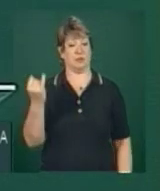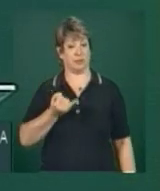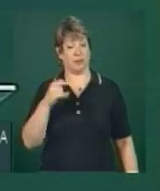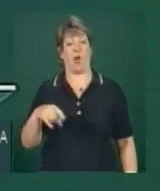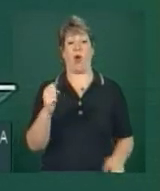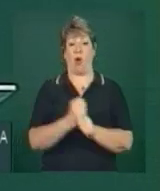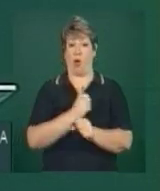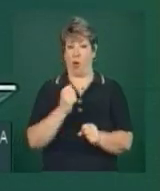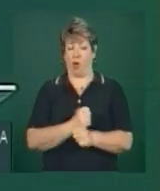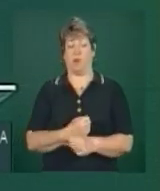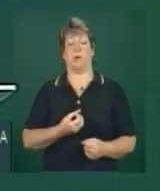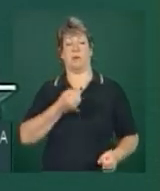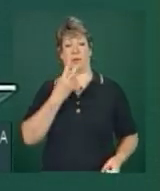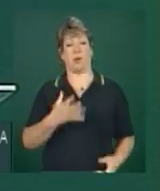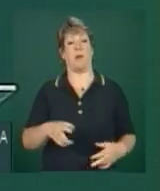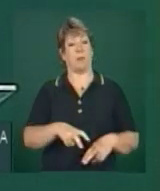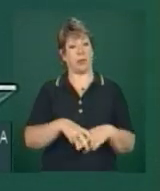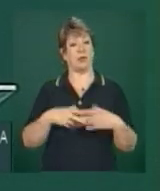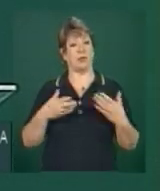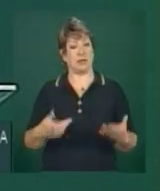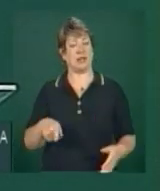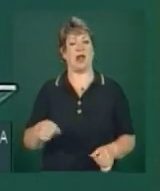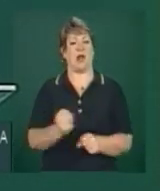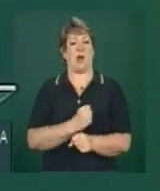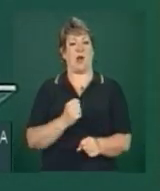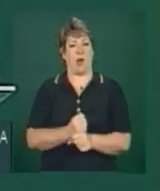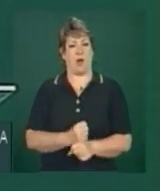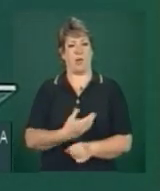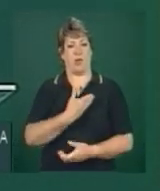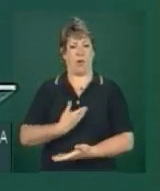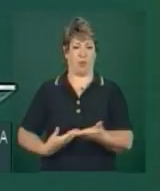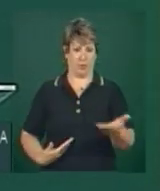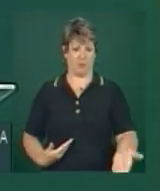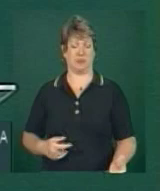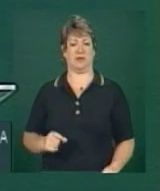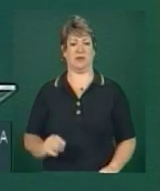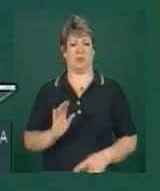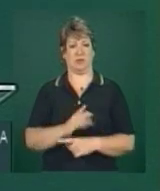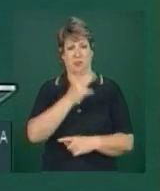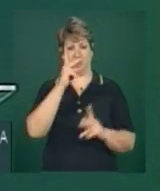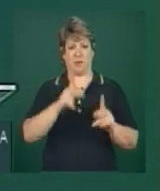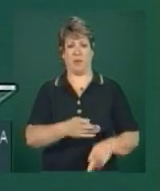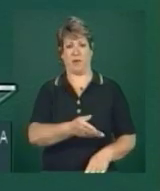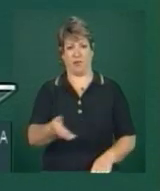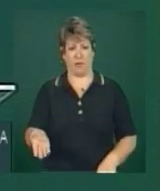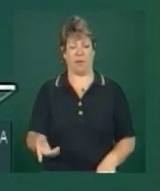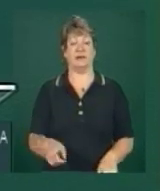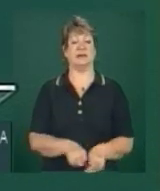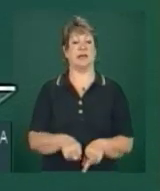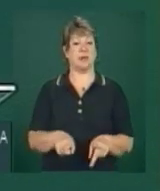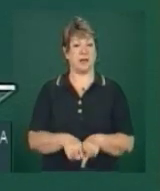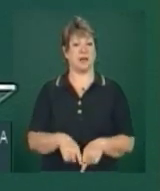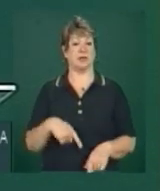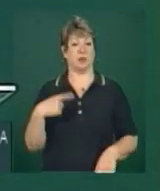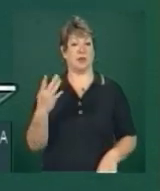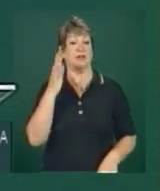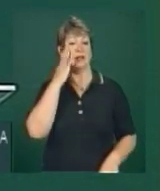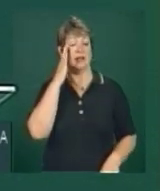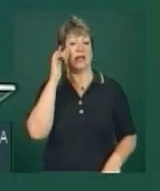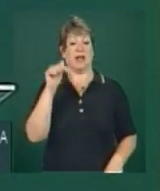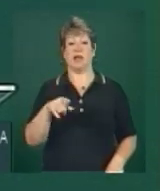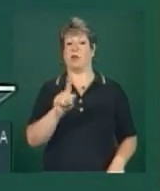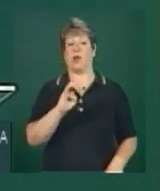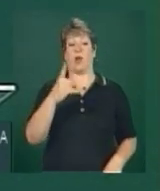obra estruturante, por isso ela é uma obra pública. É visível também que ela não é uma